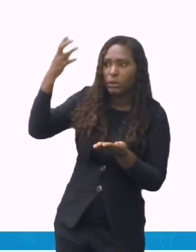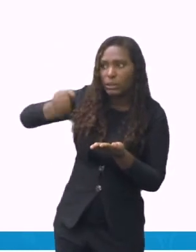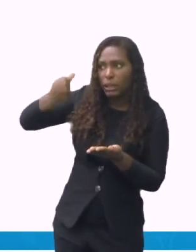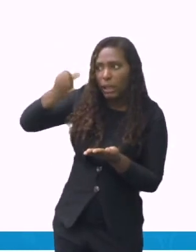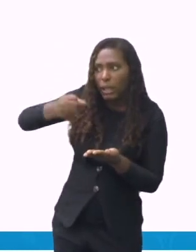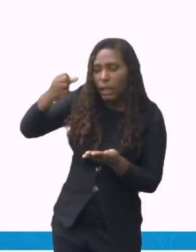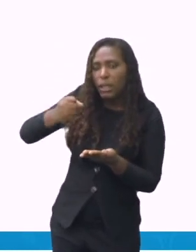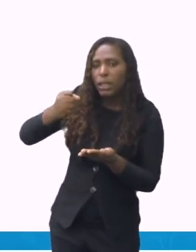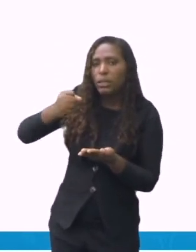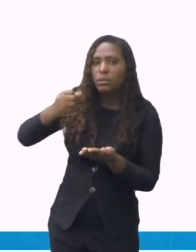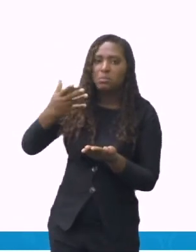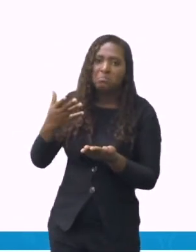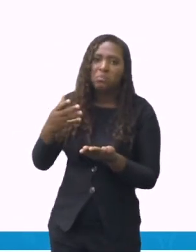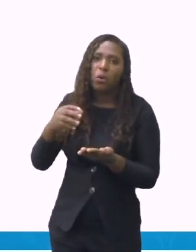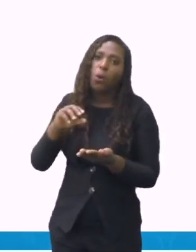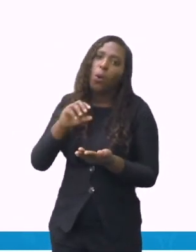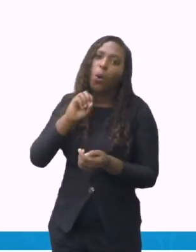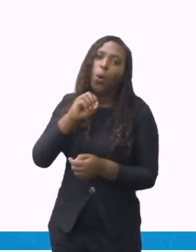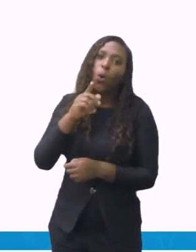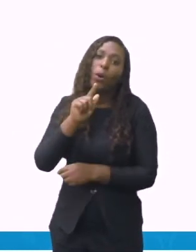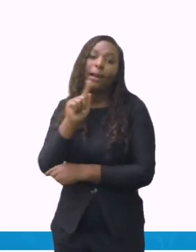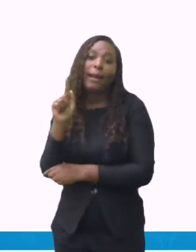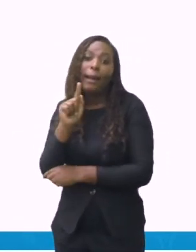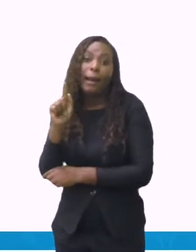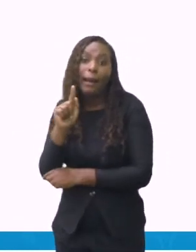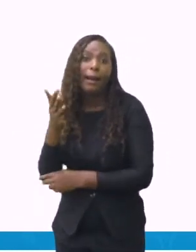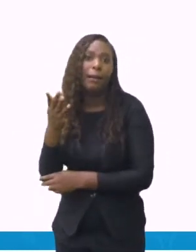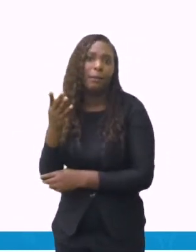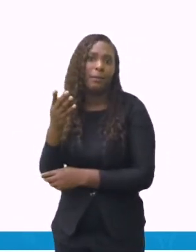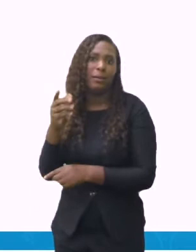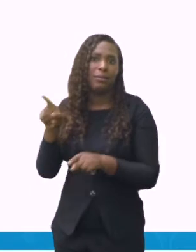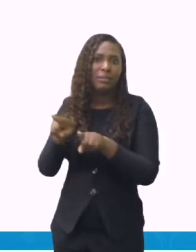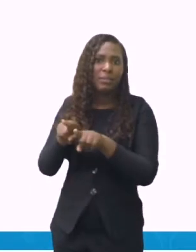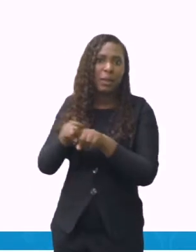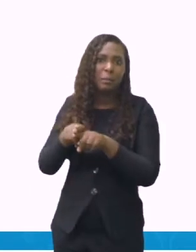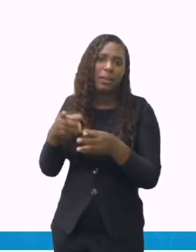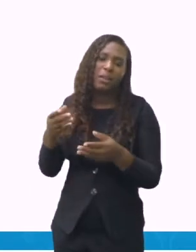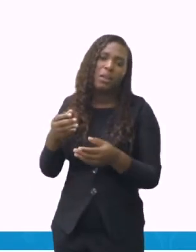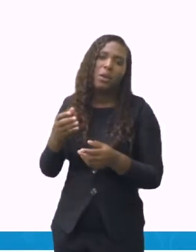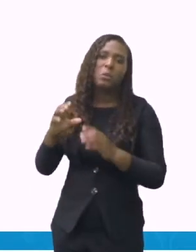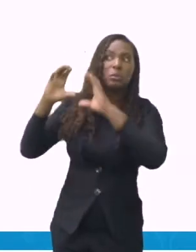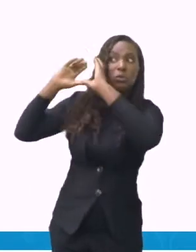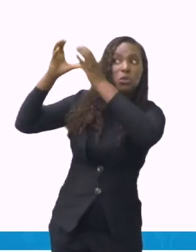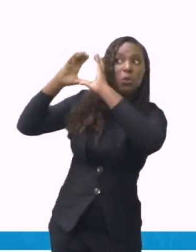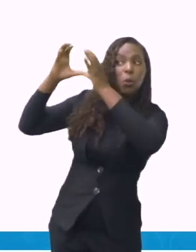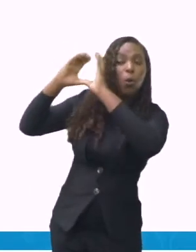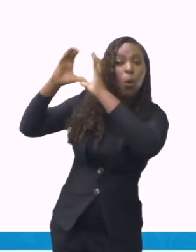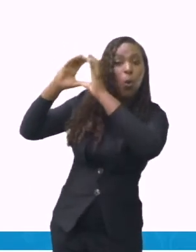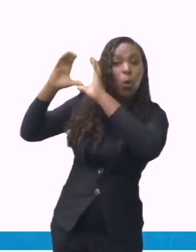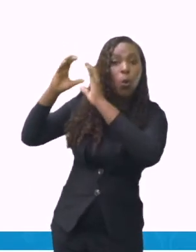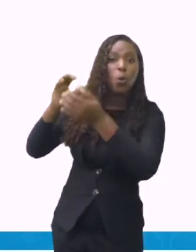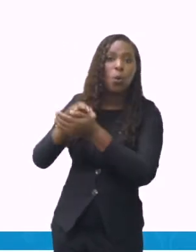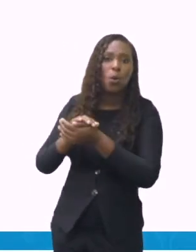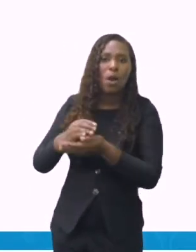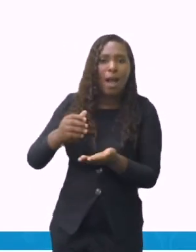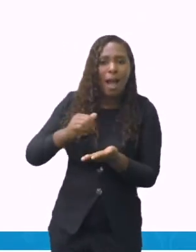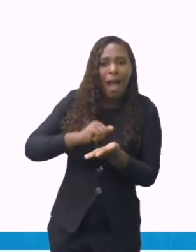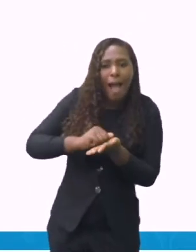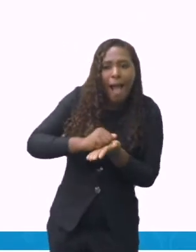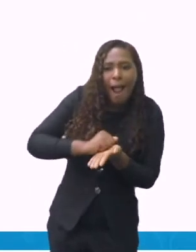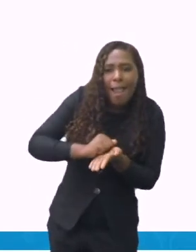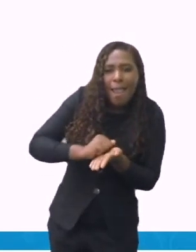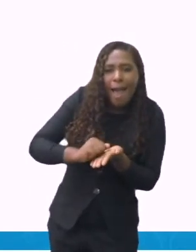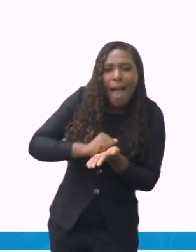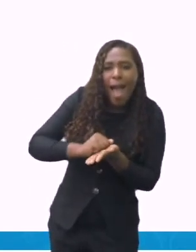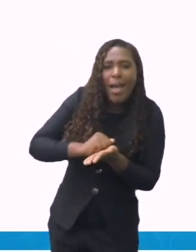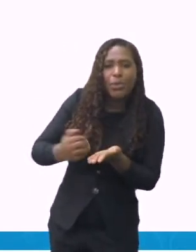Ou pode ser gramas, né? Trezentos gramas de coco ralado. Duzentos gramas de chocolate em pó. Ou